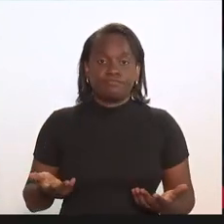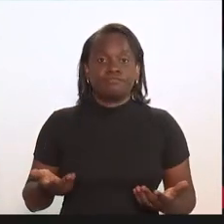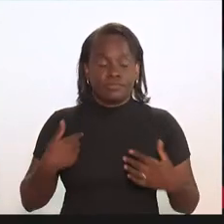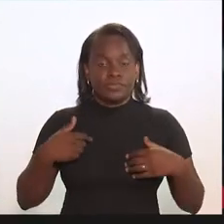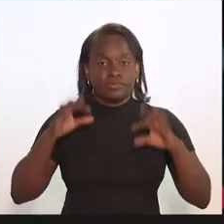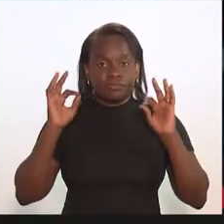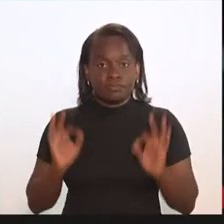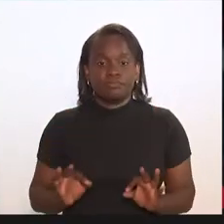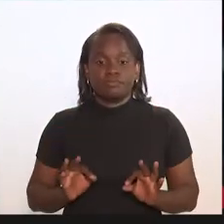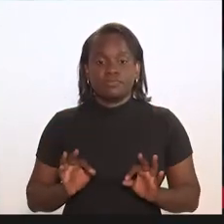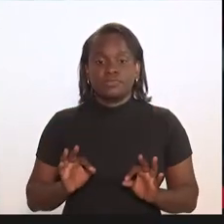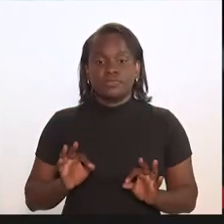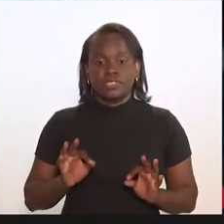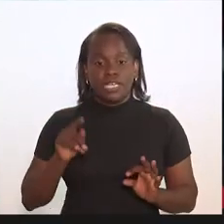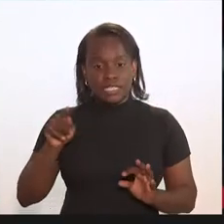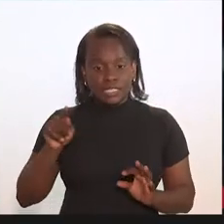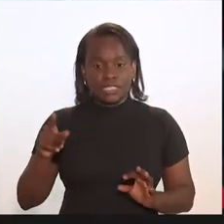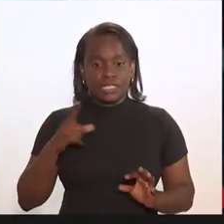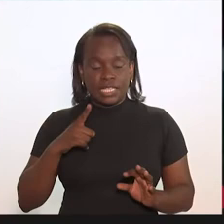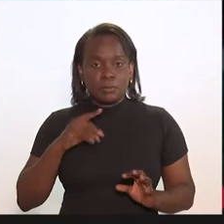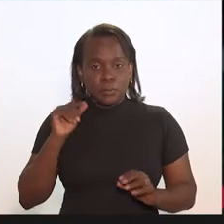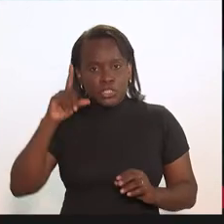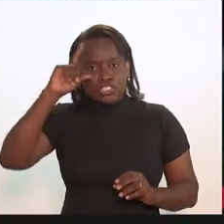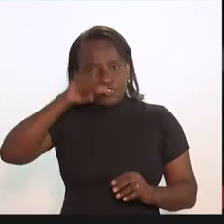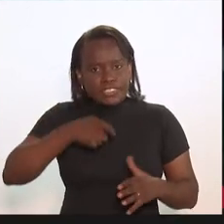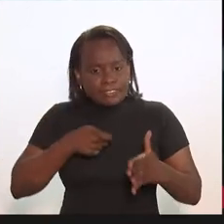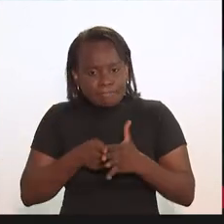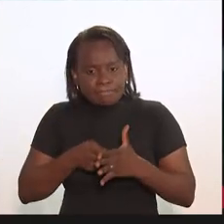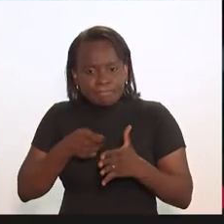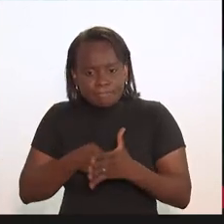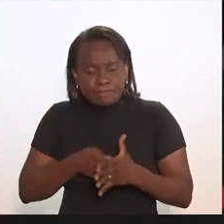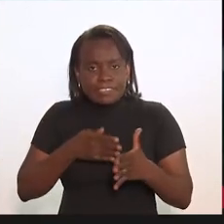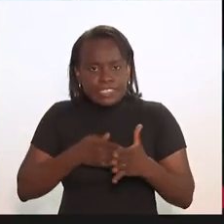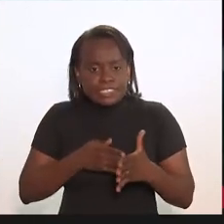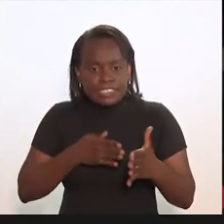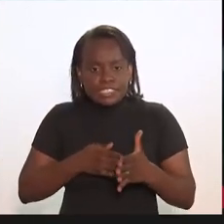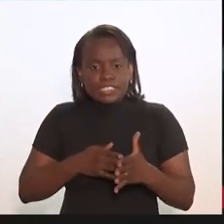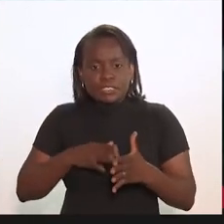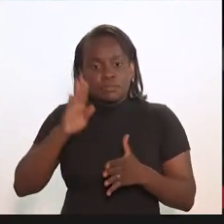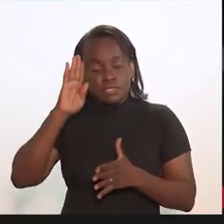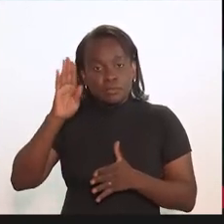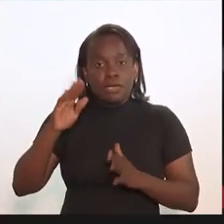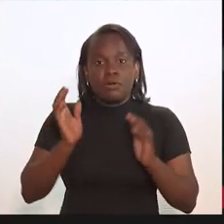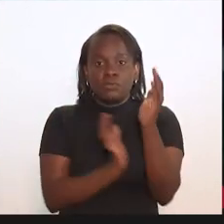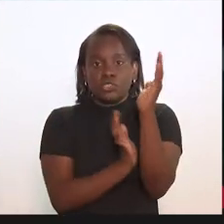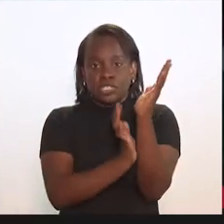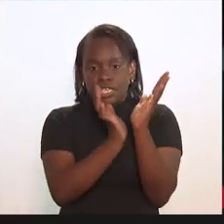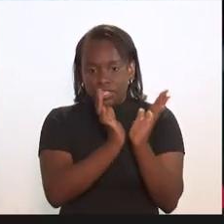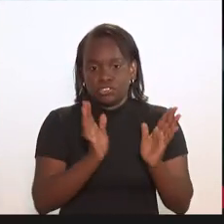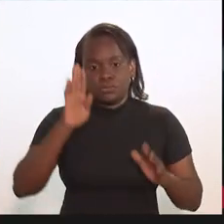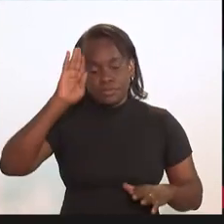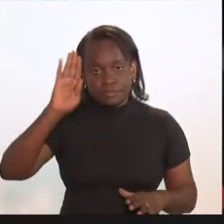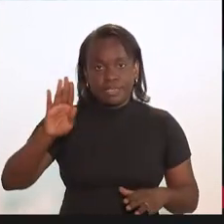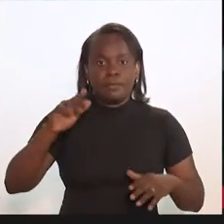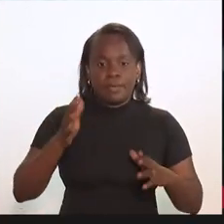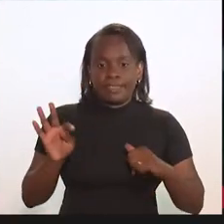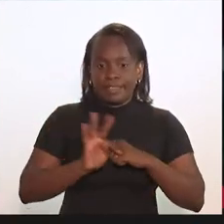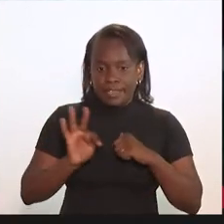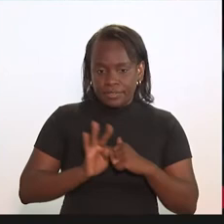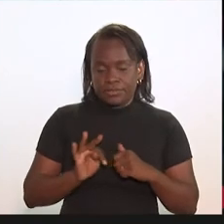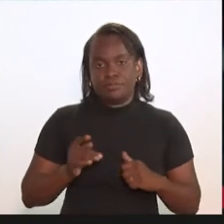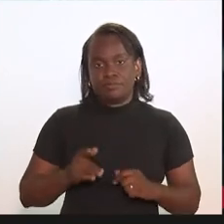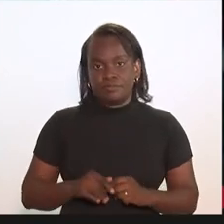eu tenho certeza que ali vai ter um pouco de resistência, principalmente da área mais burocrática, da área mais